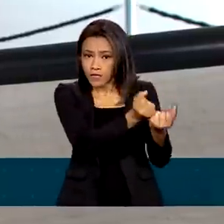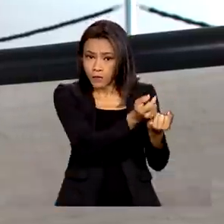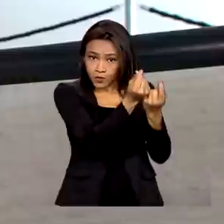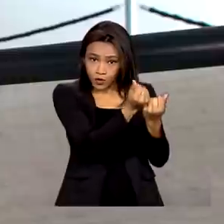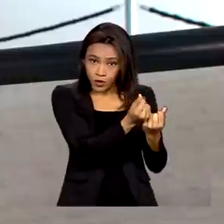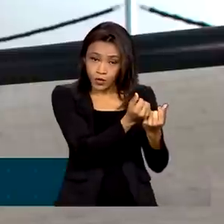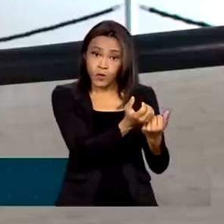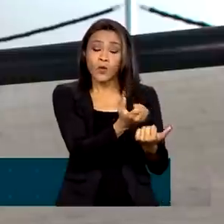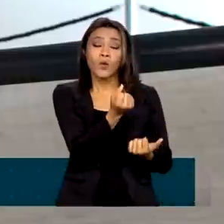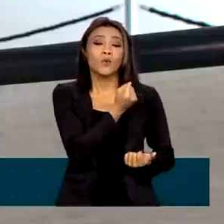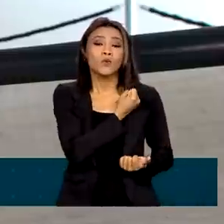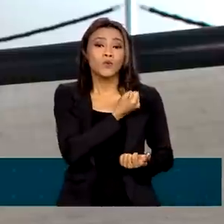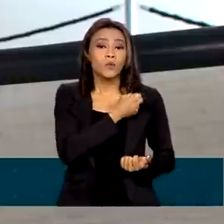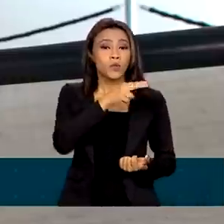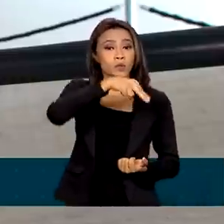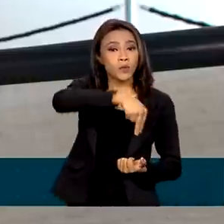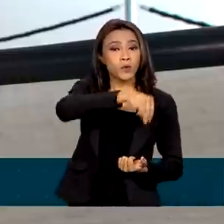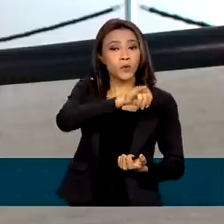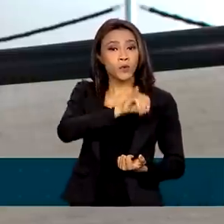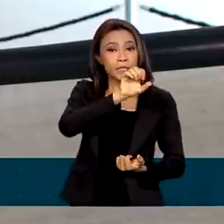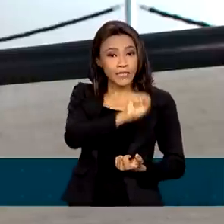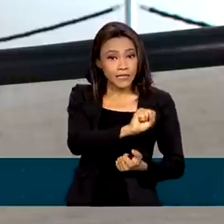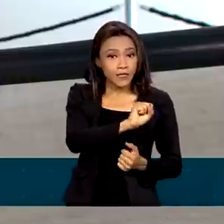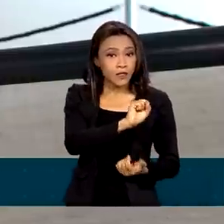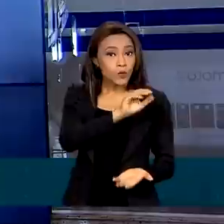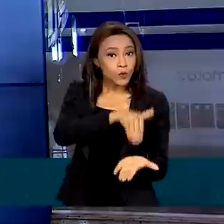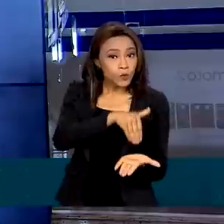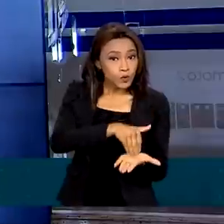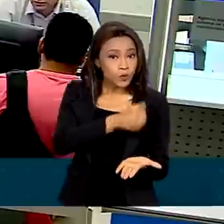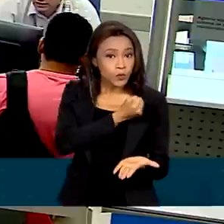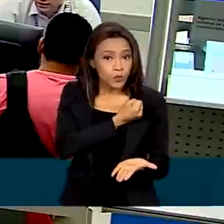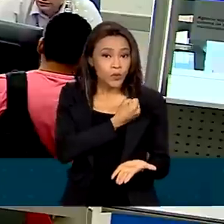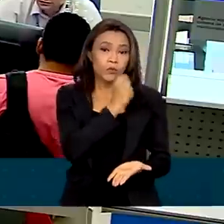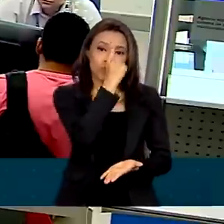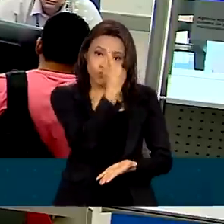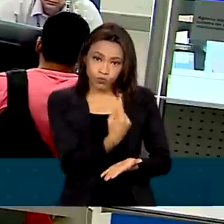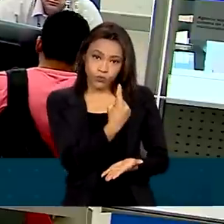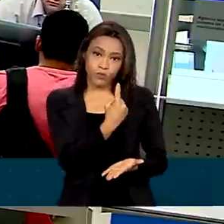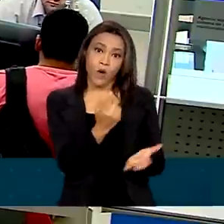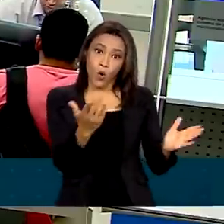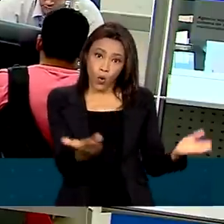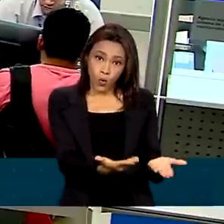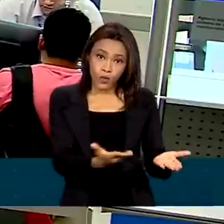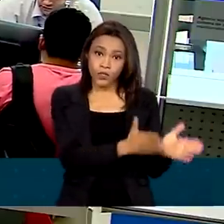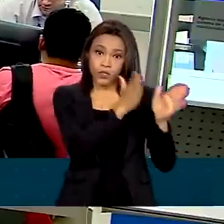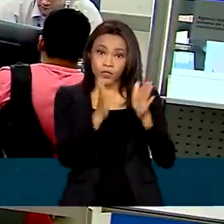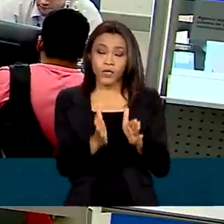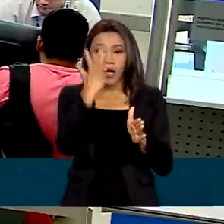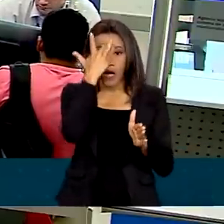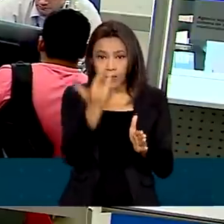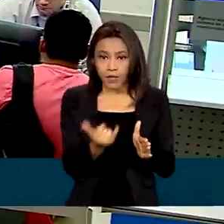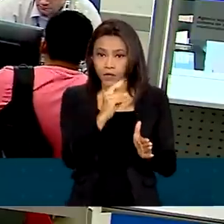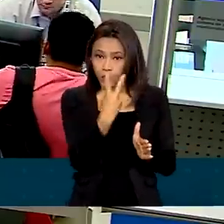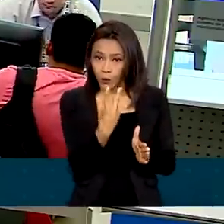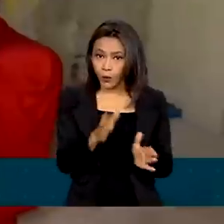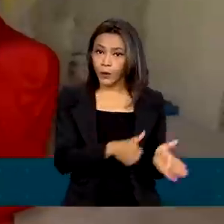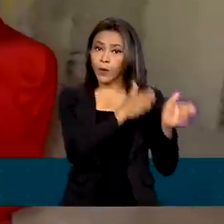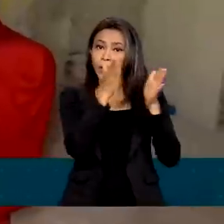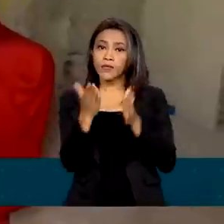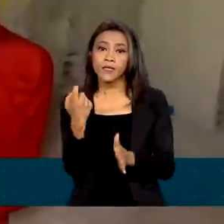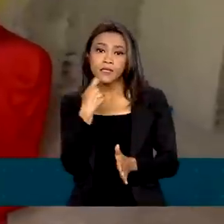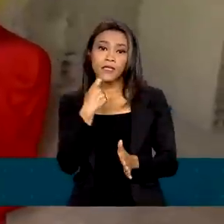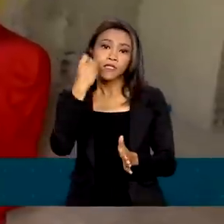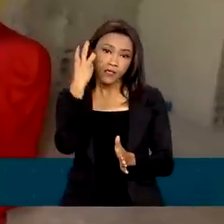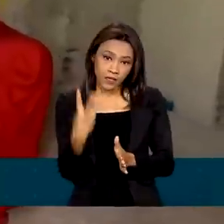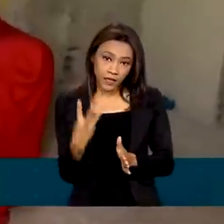o número de identificação social final 1, isso no dia de hoje. Amanhã recebem aqueles com o NIS final 2, na sexta-feira